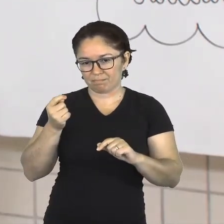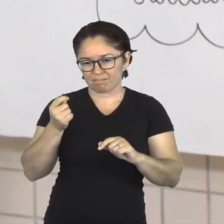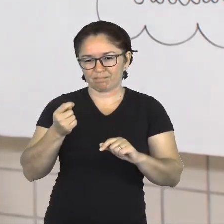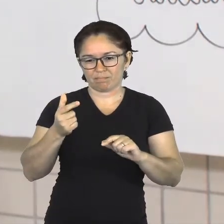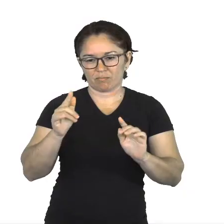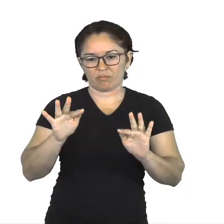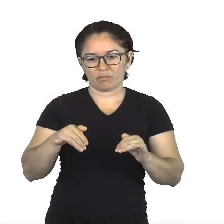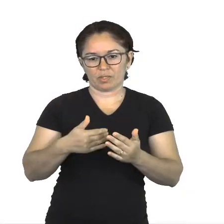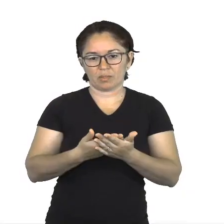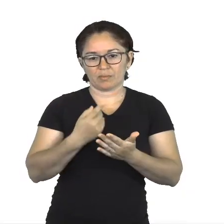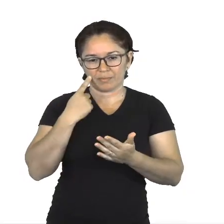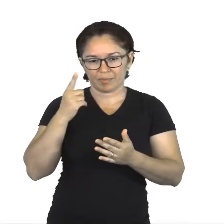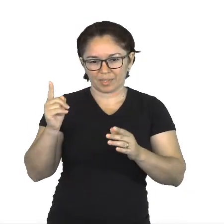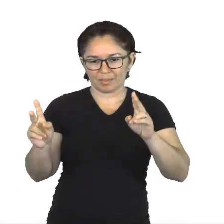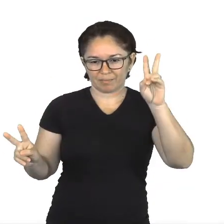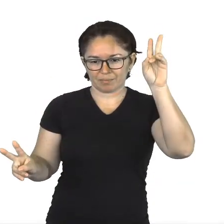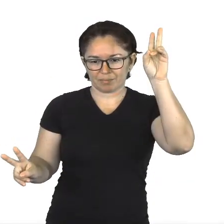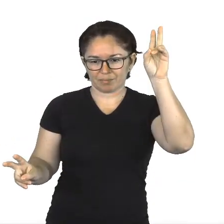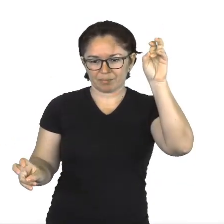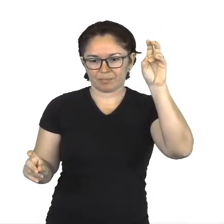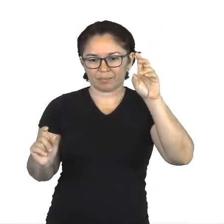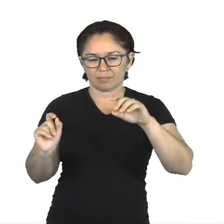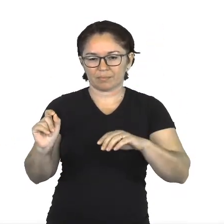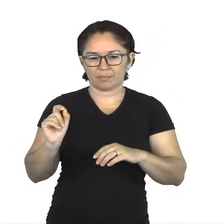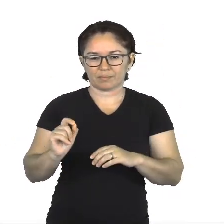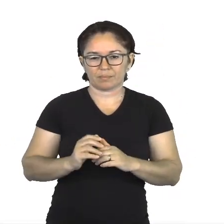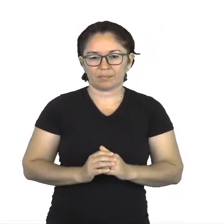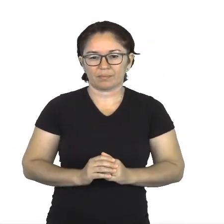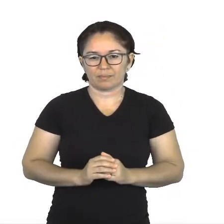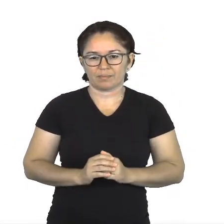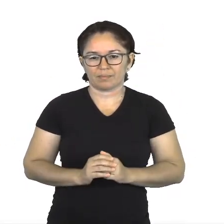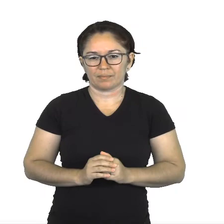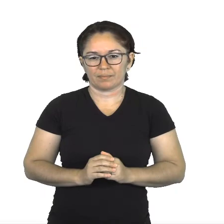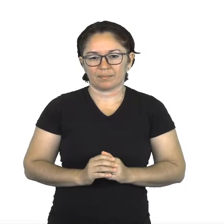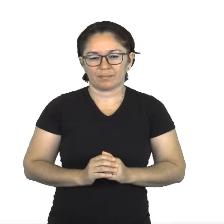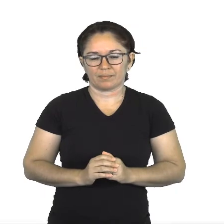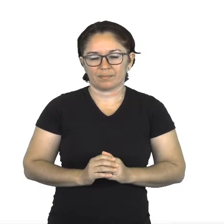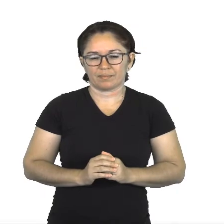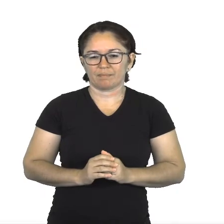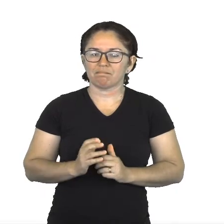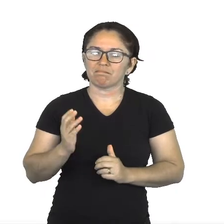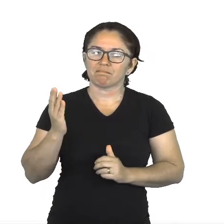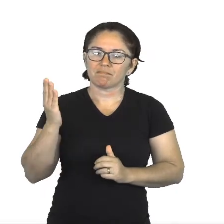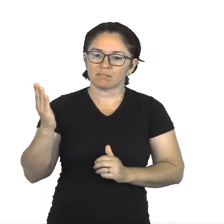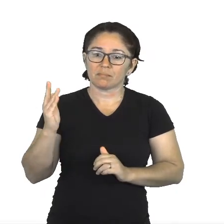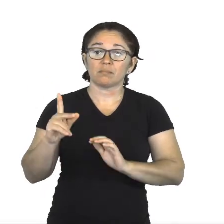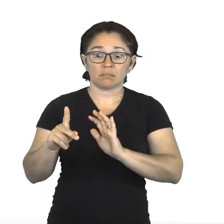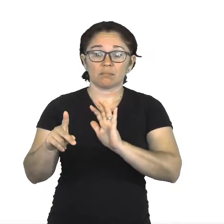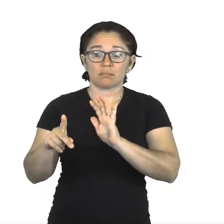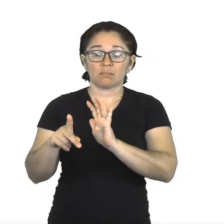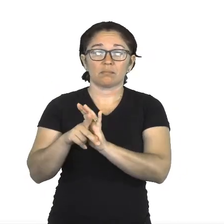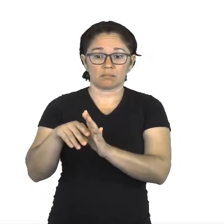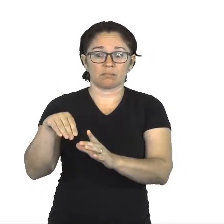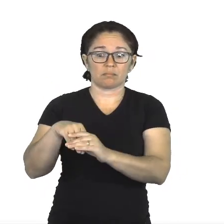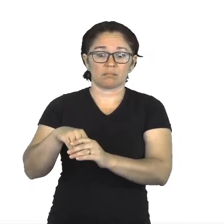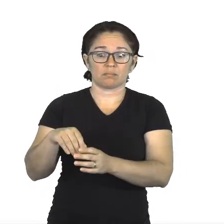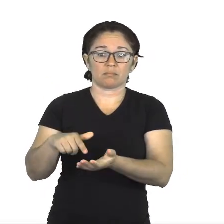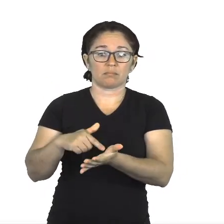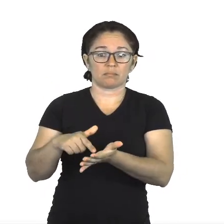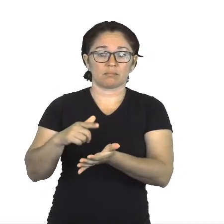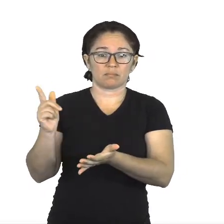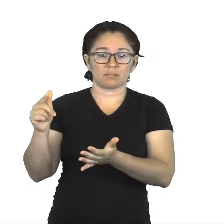Olha aqui uma mensagem final. Essa mensagem é lá do livro, né? Que diz o seguinte.